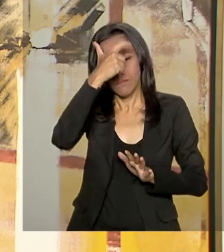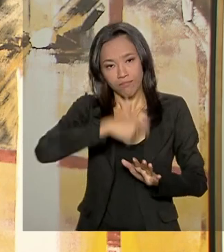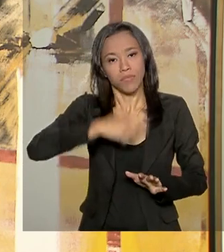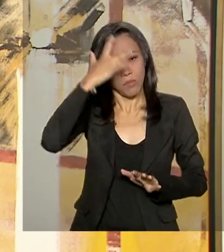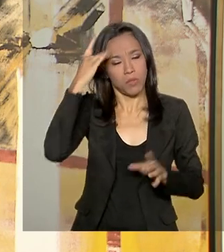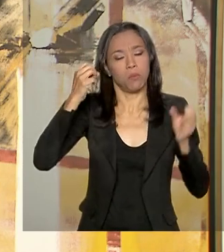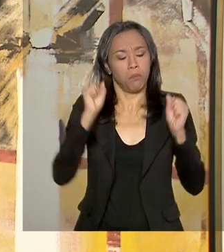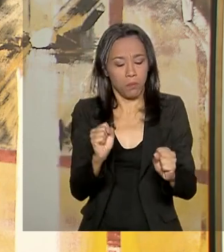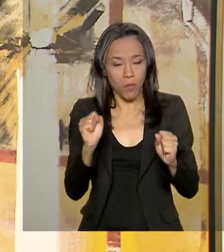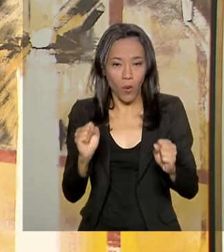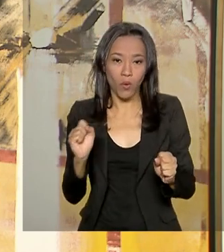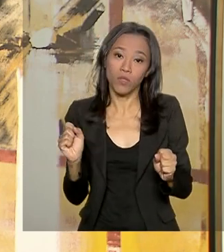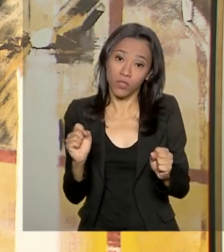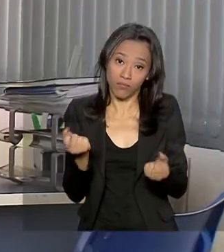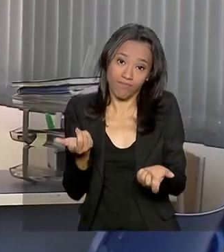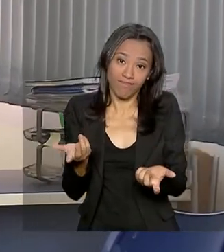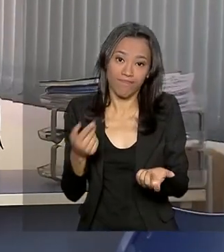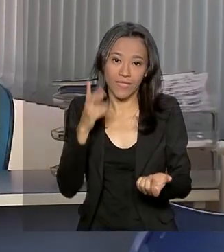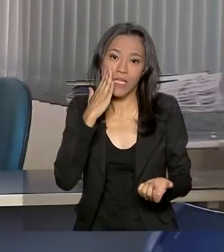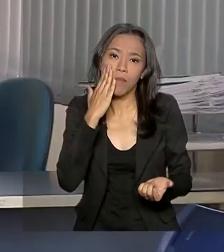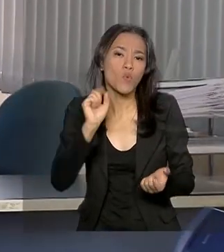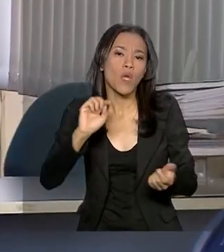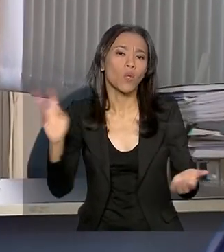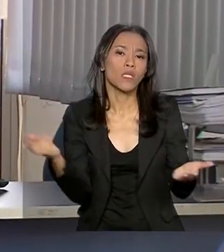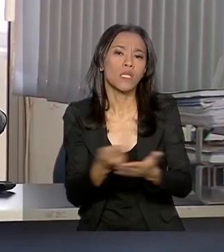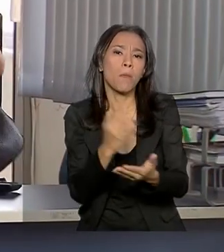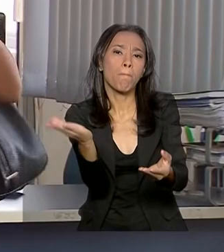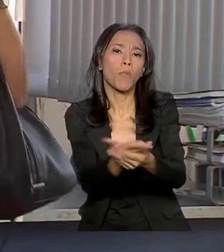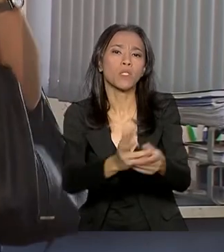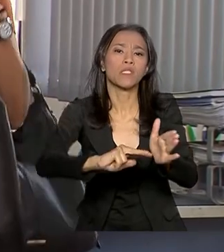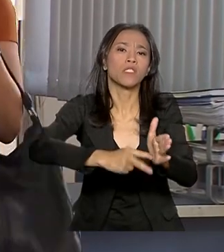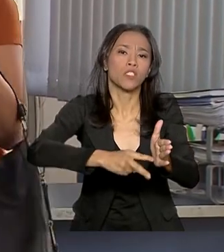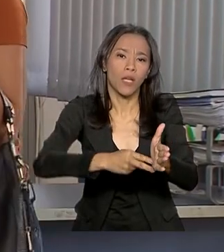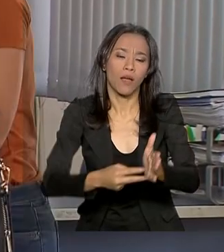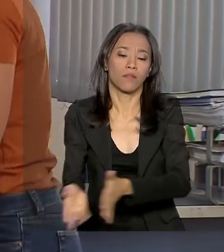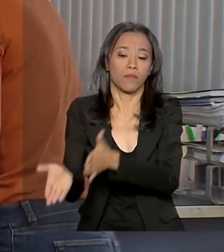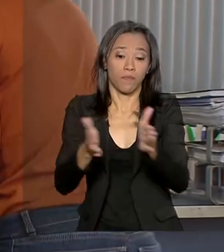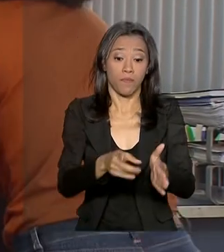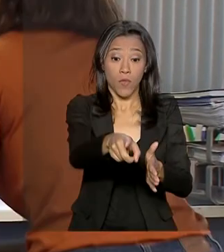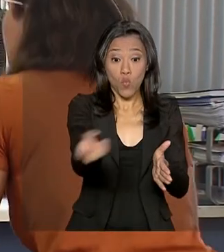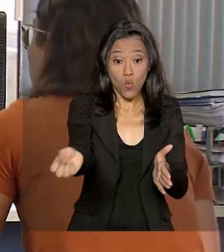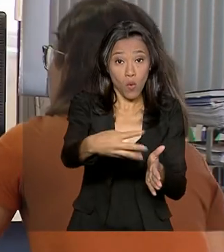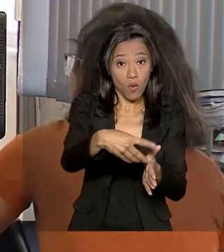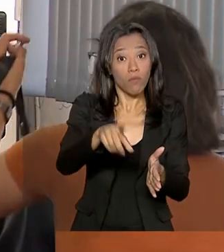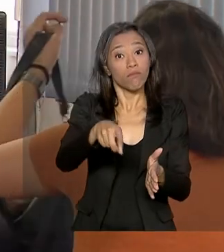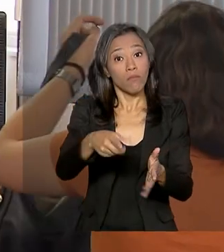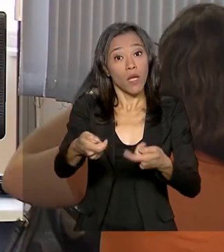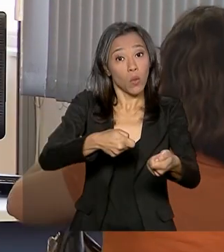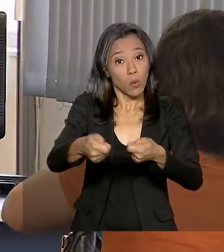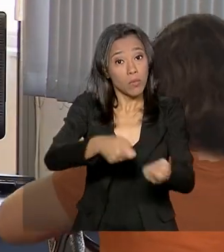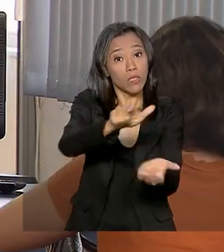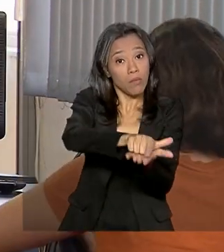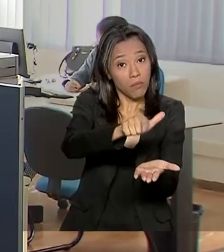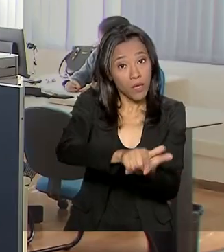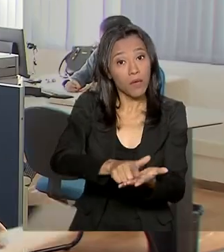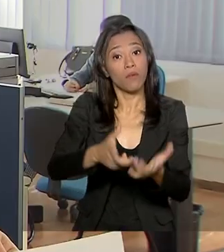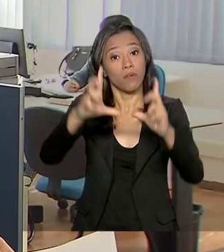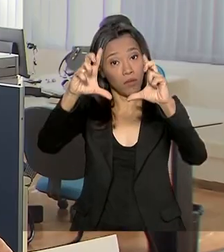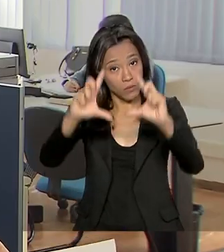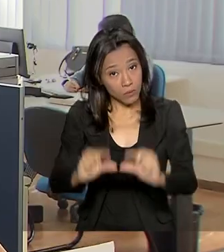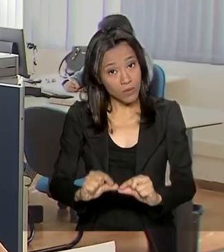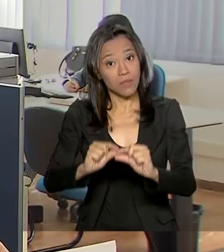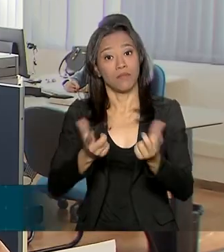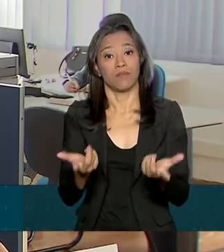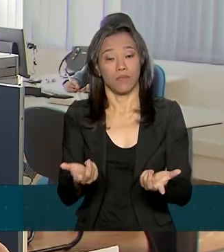com relação aos processos sindicais. O novo serviço economiza papel e reduz o impacto ambiental. Todo